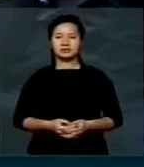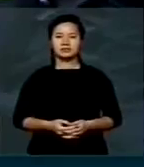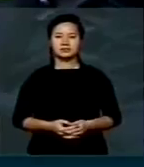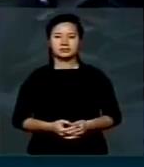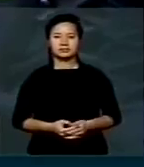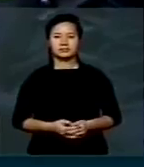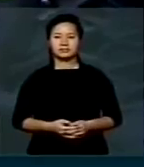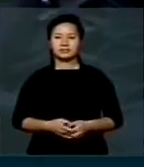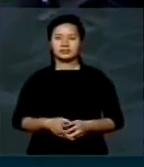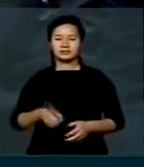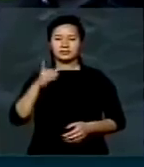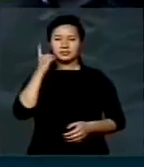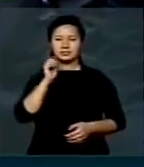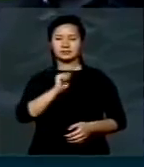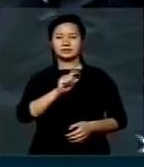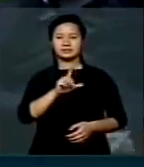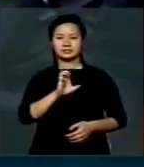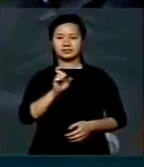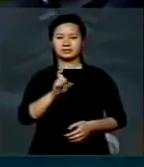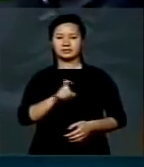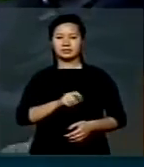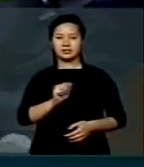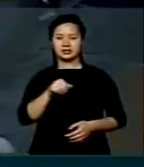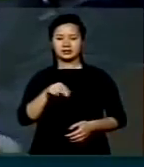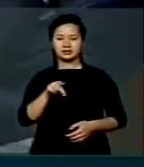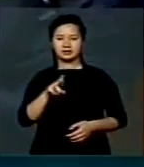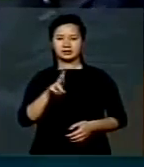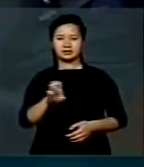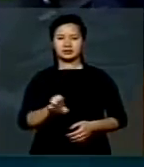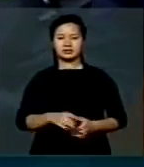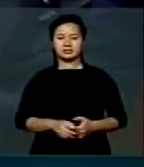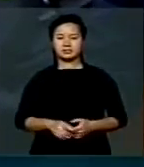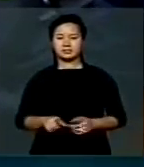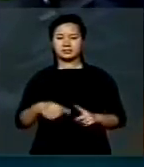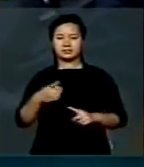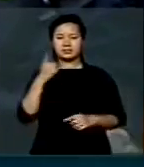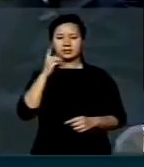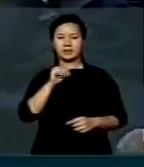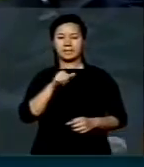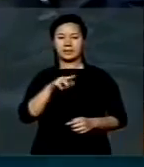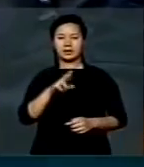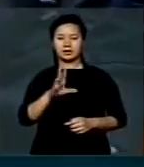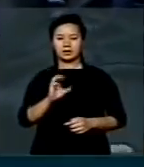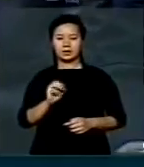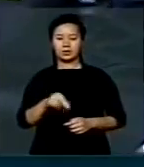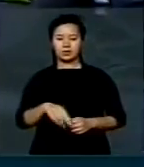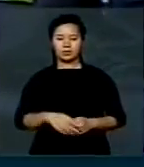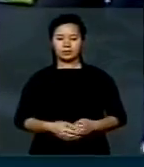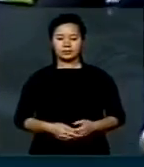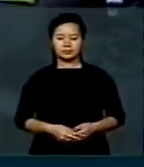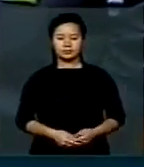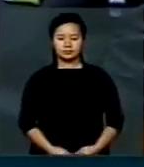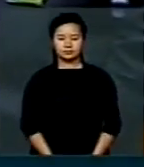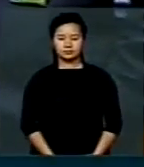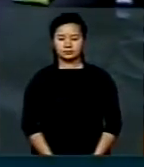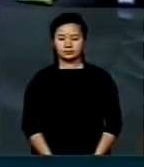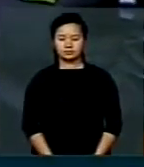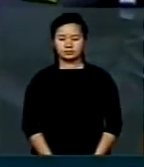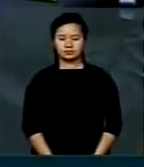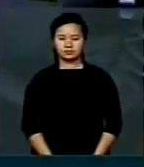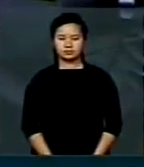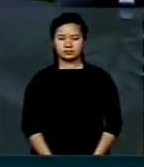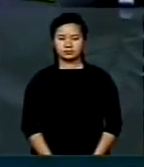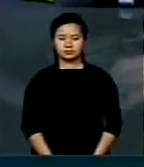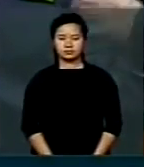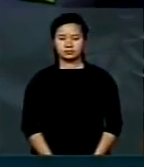Deputado Alexandre Leite, depois o deputado Marcon, e deputado Décio Lima e deputada Janete. Presidente, senhoras e